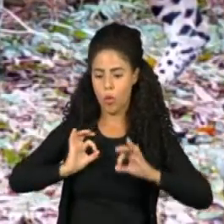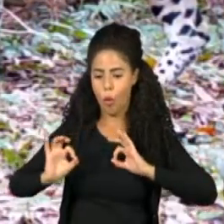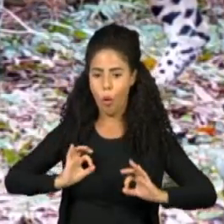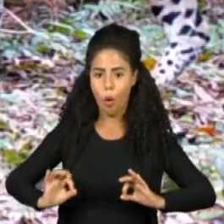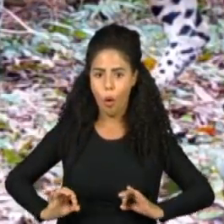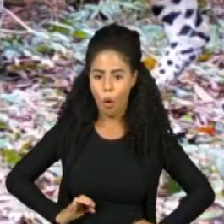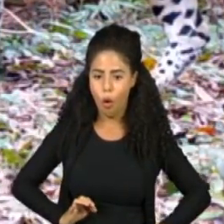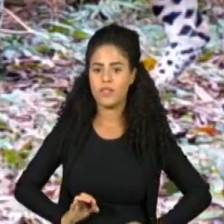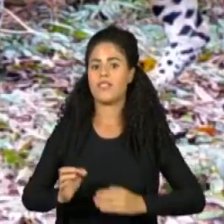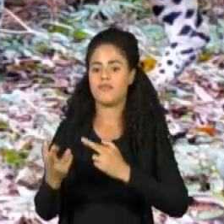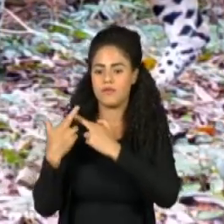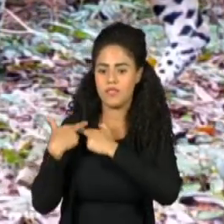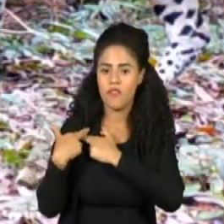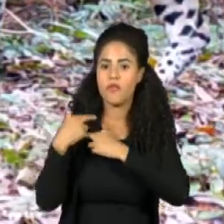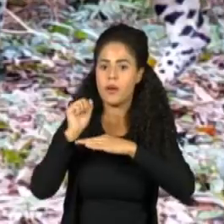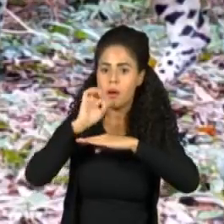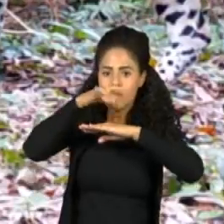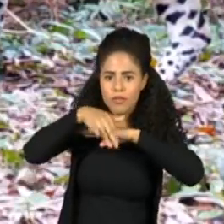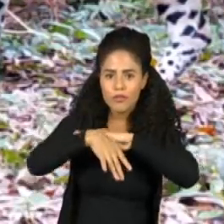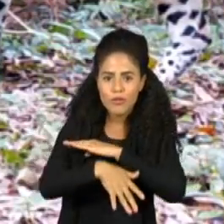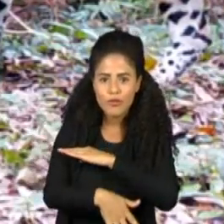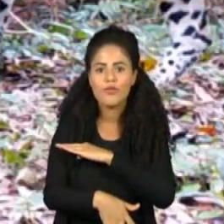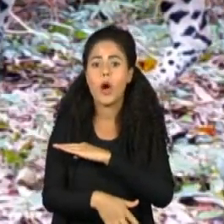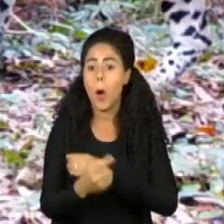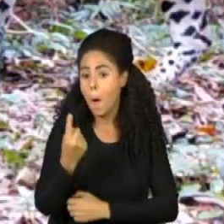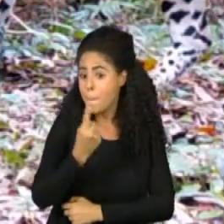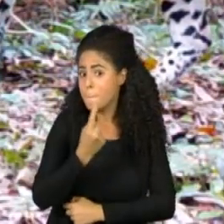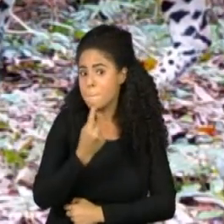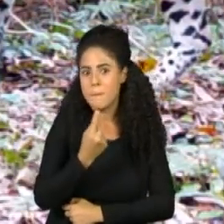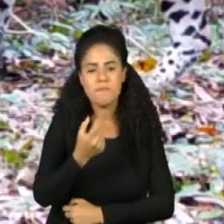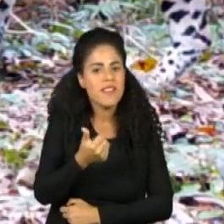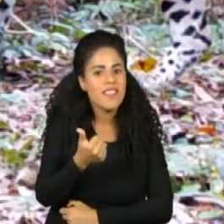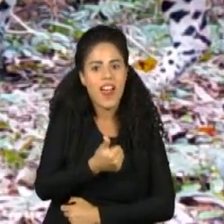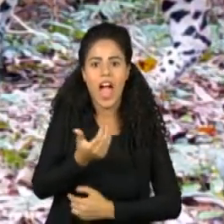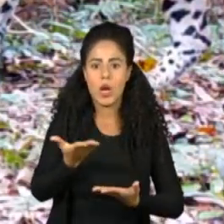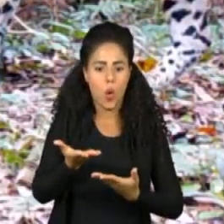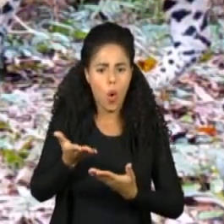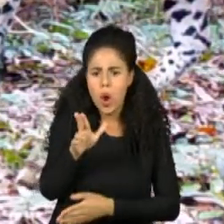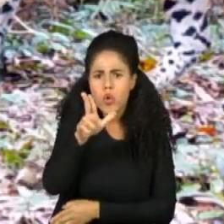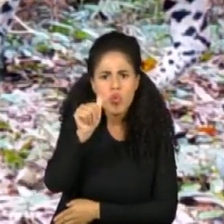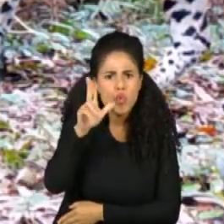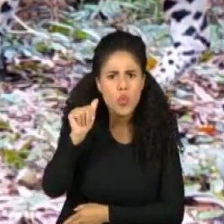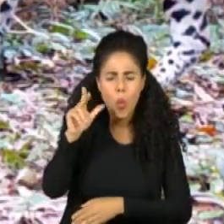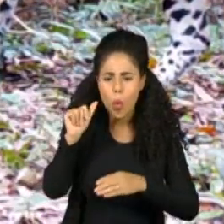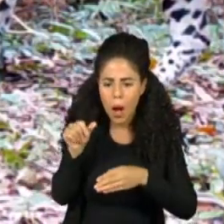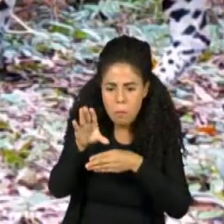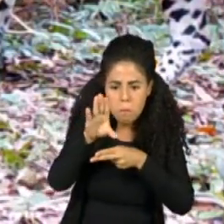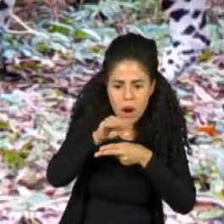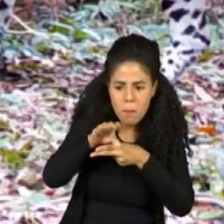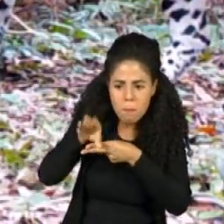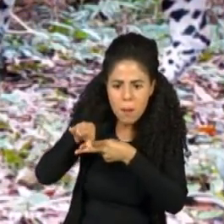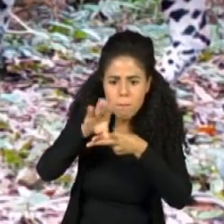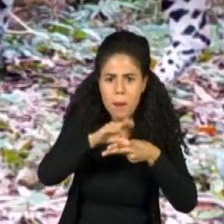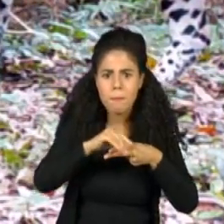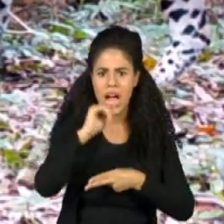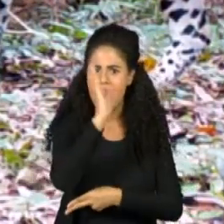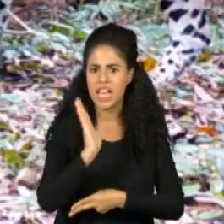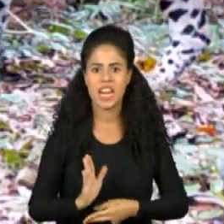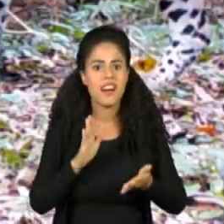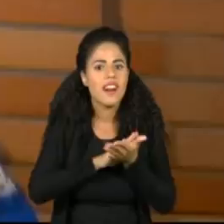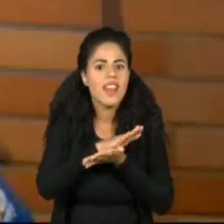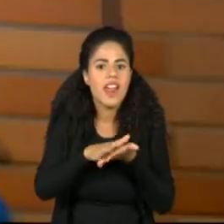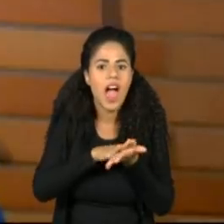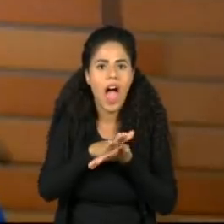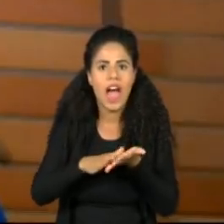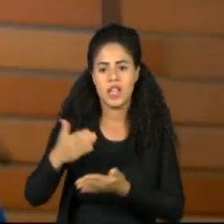analisou a imagem e comemorou. É o primeiro registro dessa onça, ela nunca tinha sido registrada nem no lado brasileiro, nem no lado